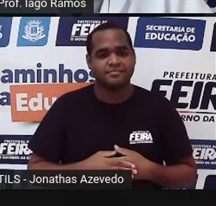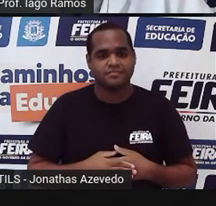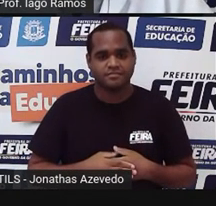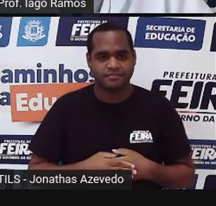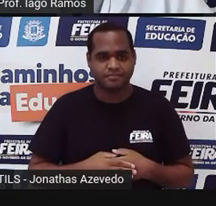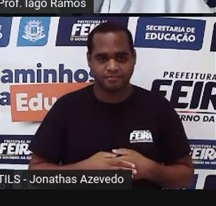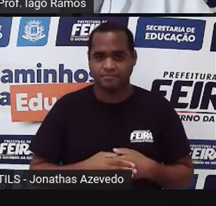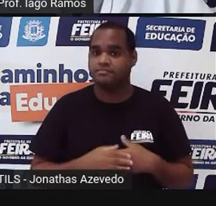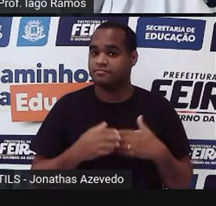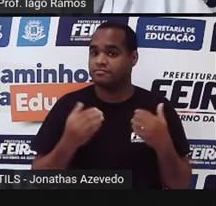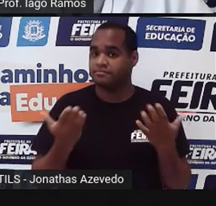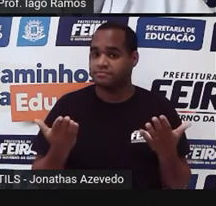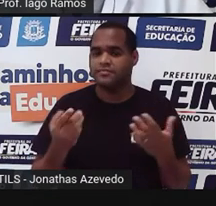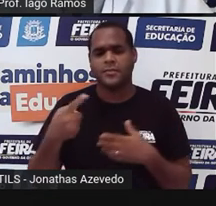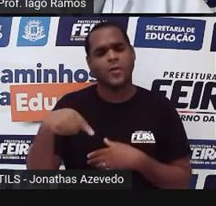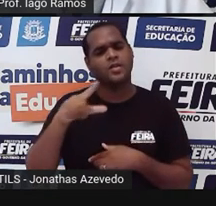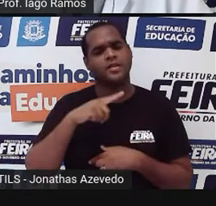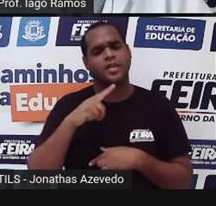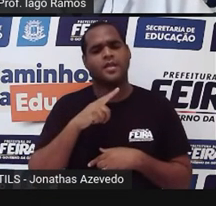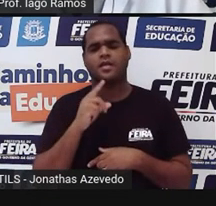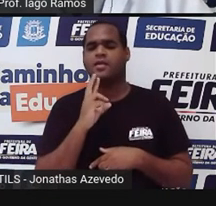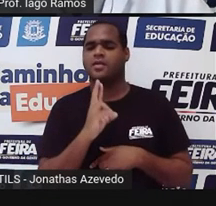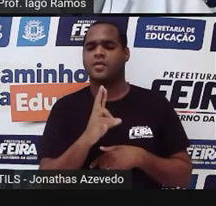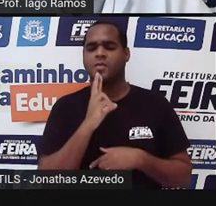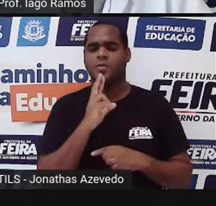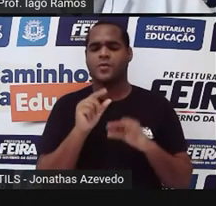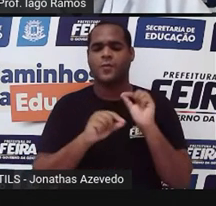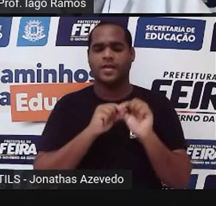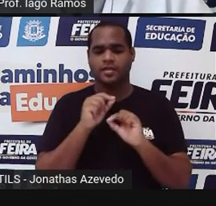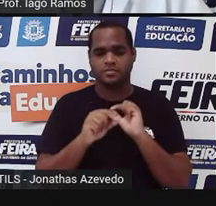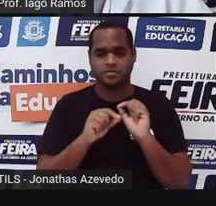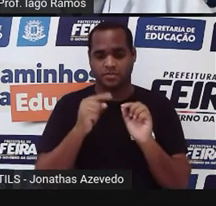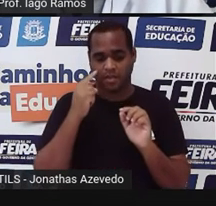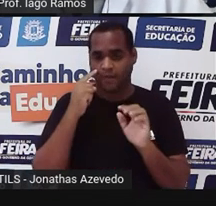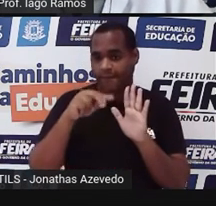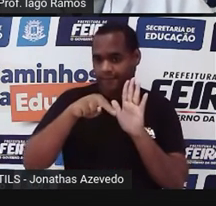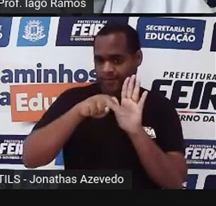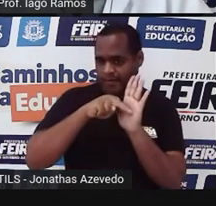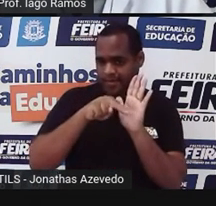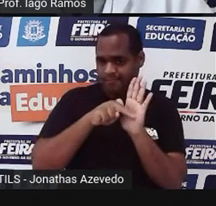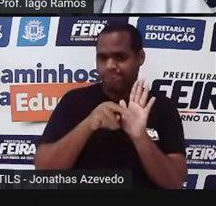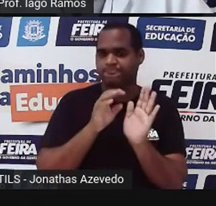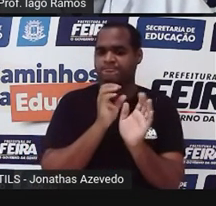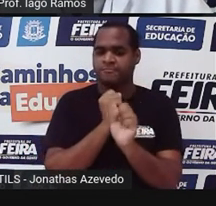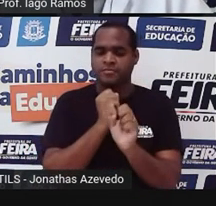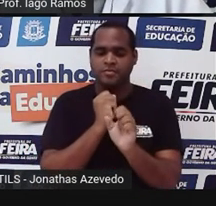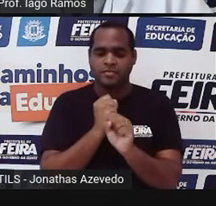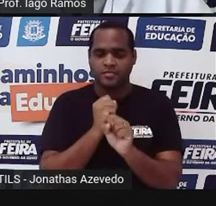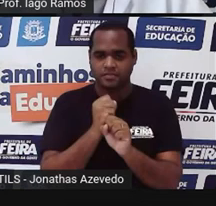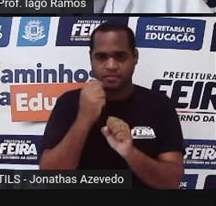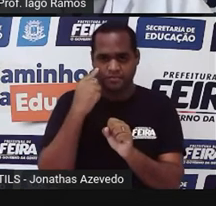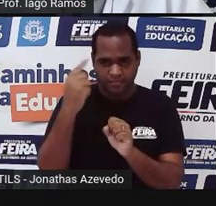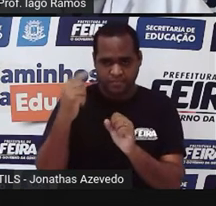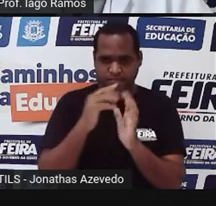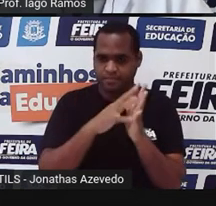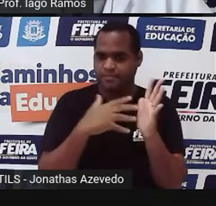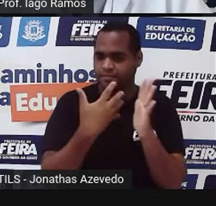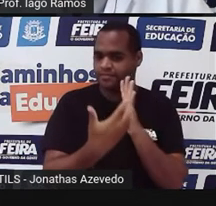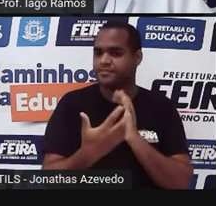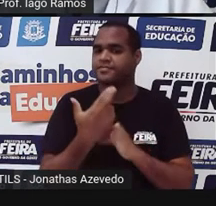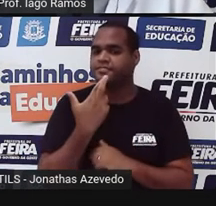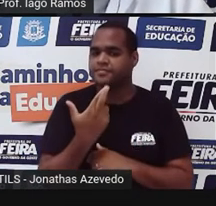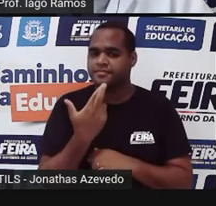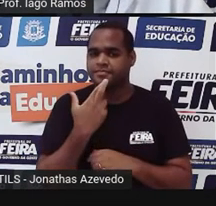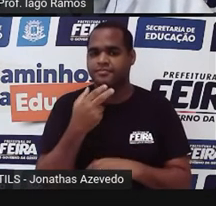então como é que a gente vai dar a resposta para isso? Como a gente está falando de nota do boletim escolar, né? Aquela nota ali que tem aquele 7